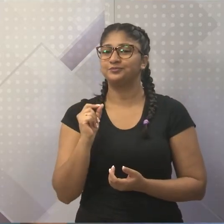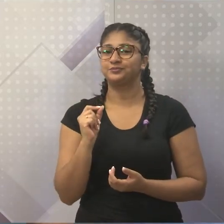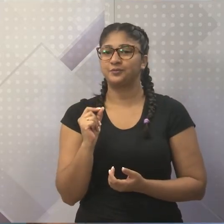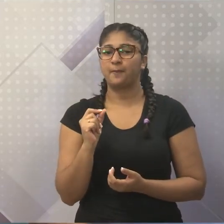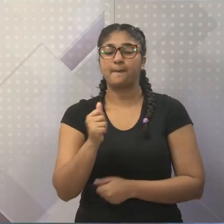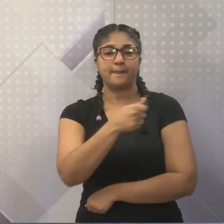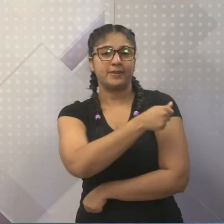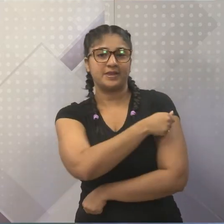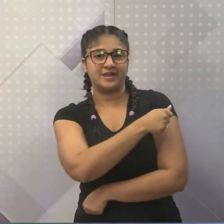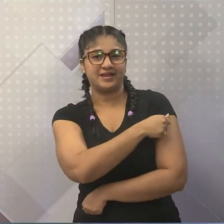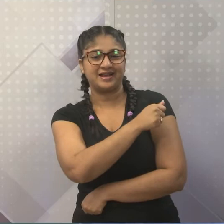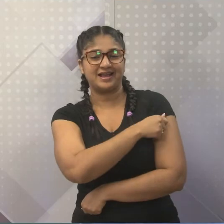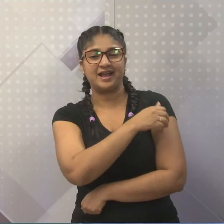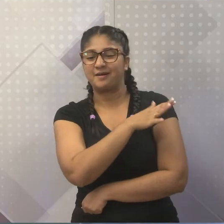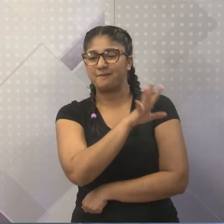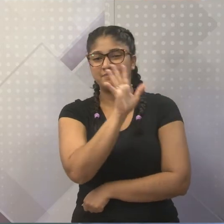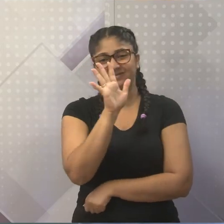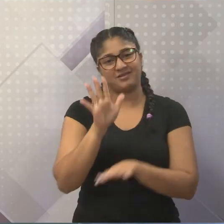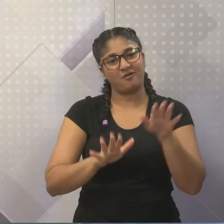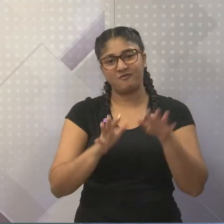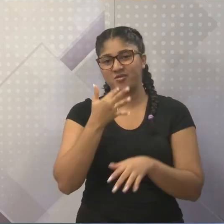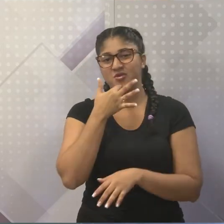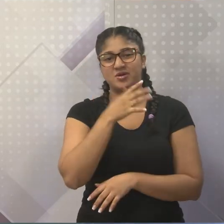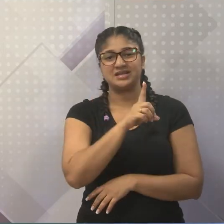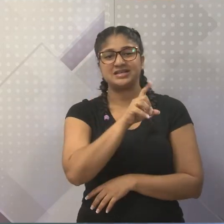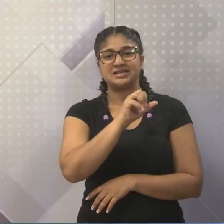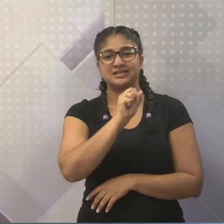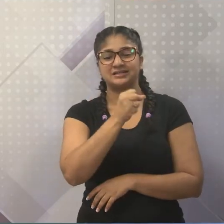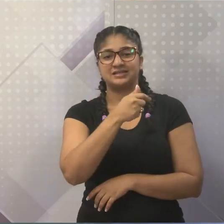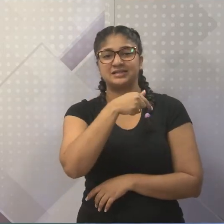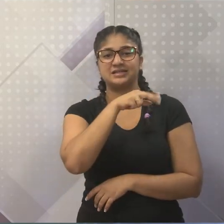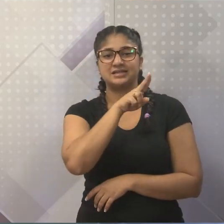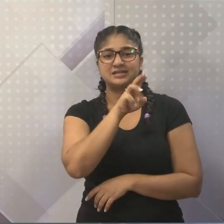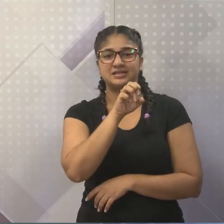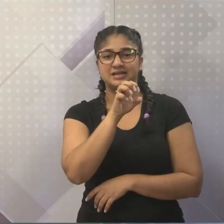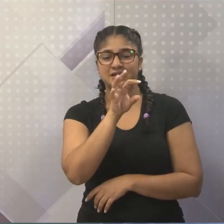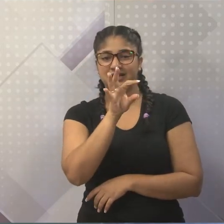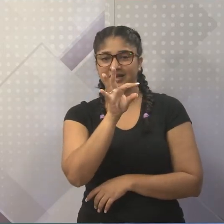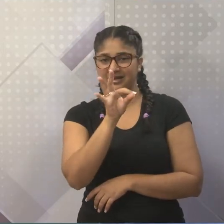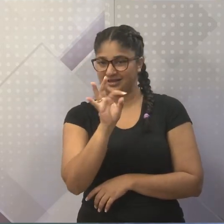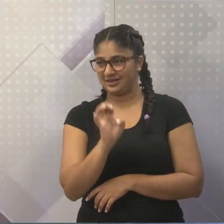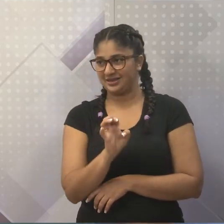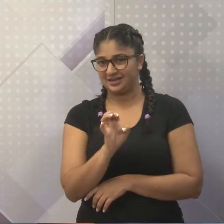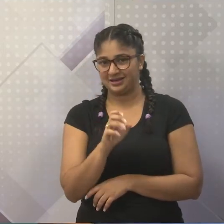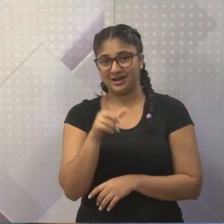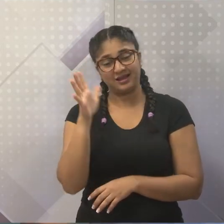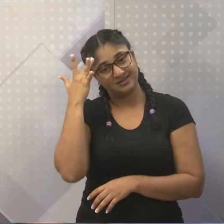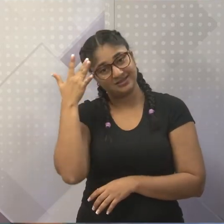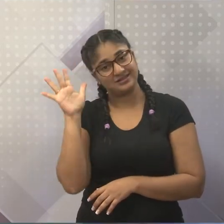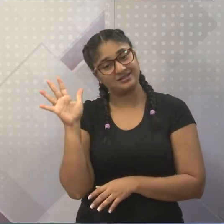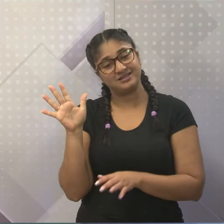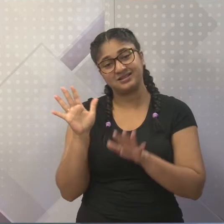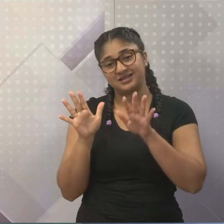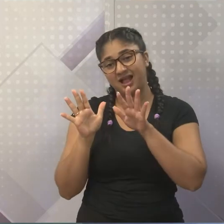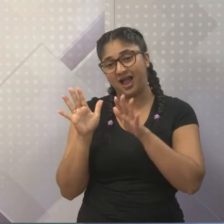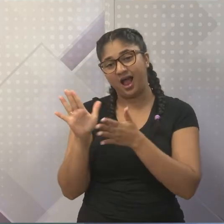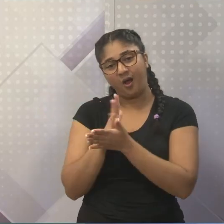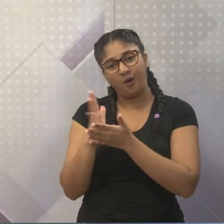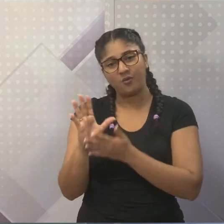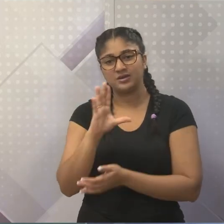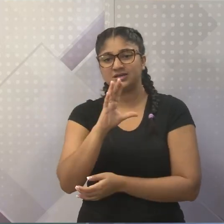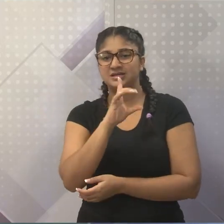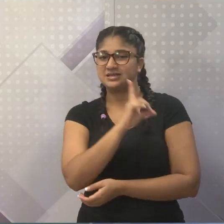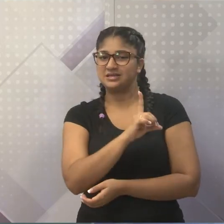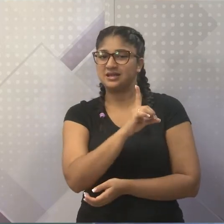E os nossos alunos aí não sabem nem o que é disquete, hein? Nesses dias, eles não saberiam nem o que é CD. Imaginem o disquete, que nós usamos